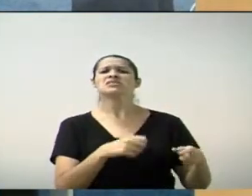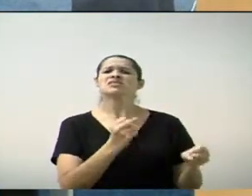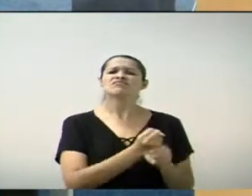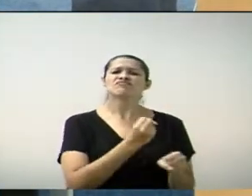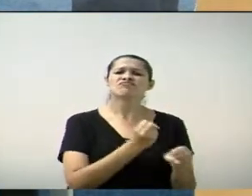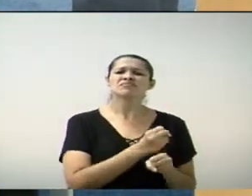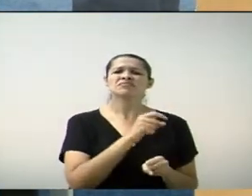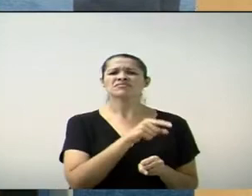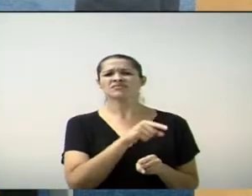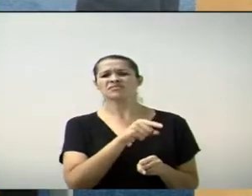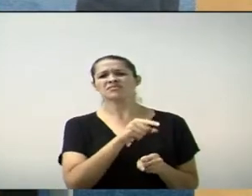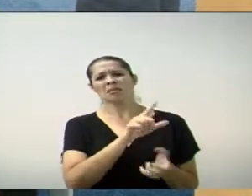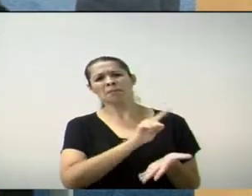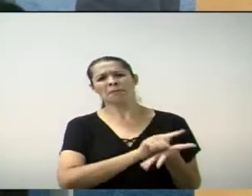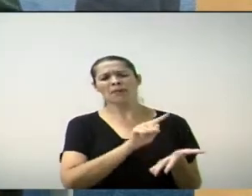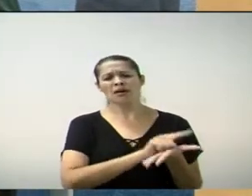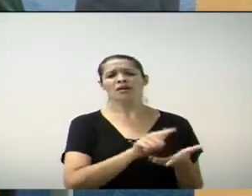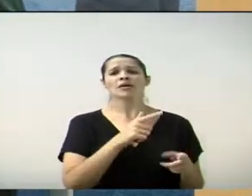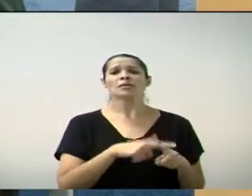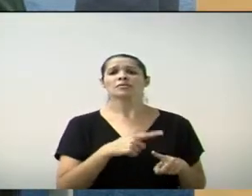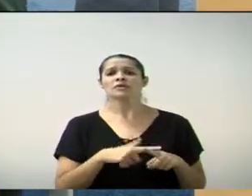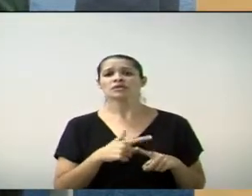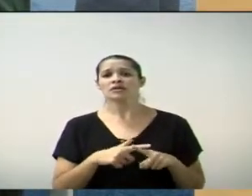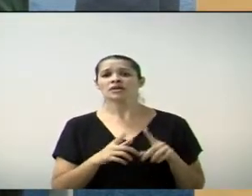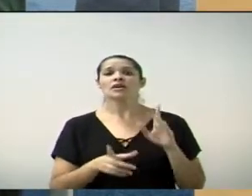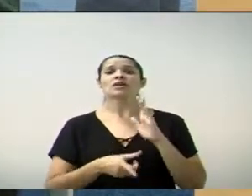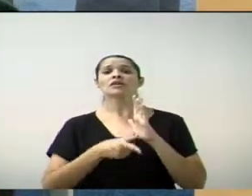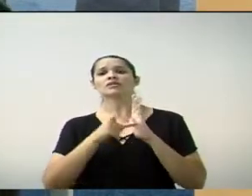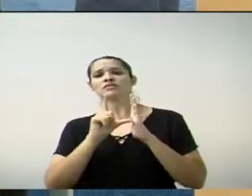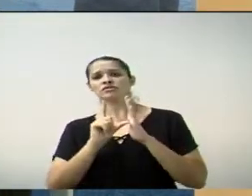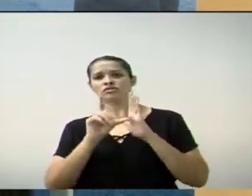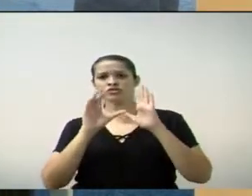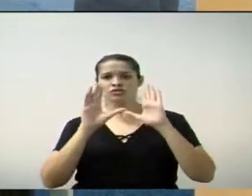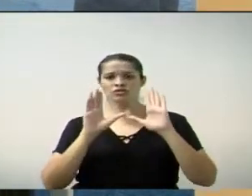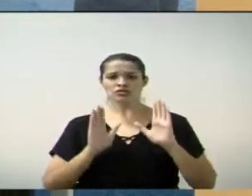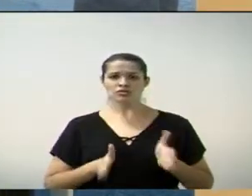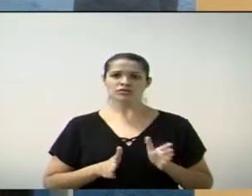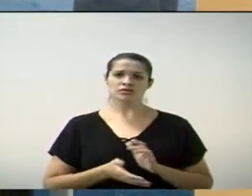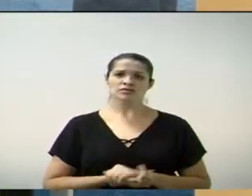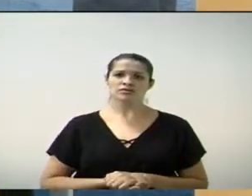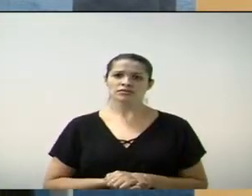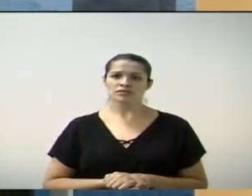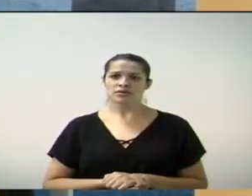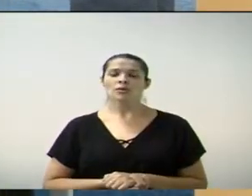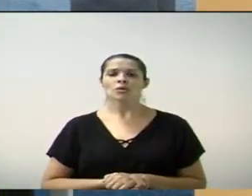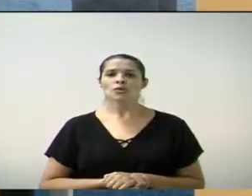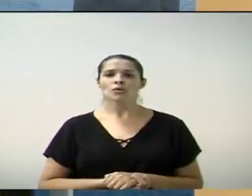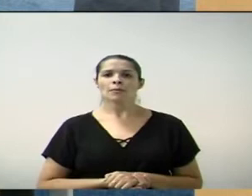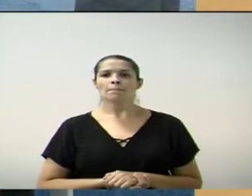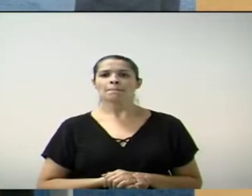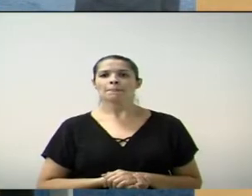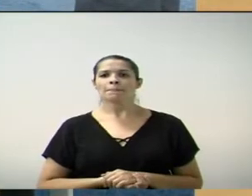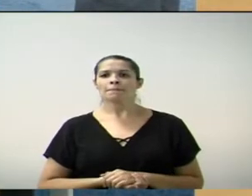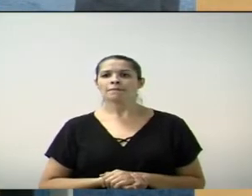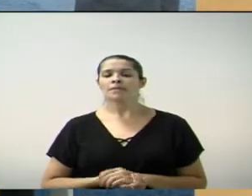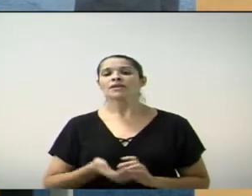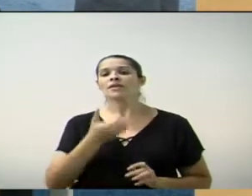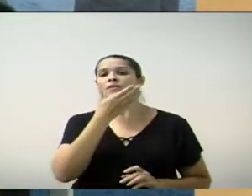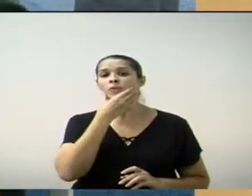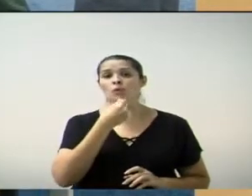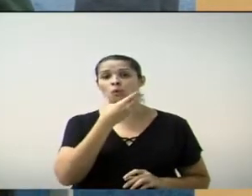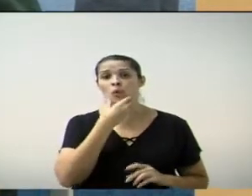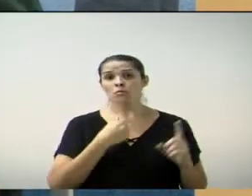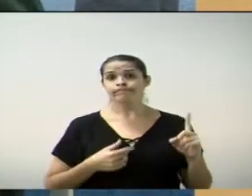reivindicação, uma contribuição do munícipe, o senhor Ronaldo, que esteve aqui no nosso gabinete.